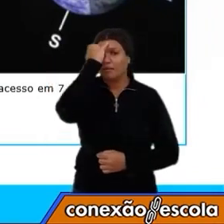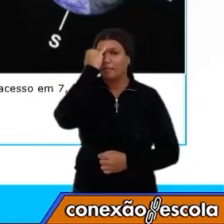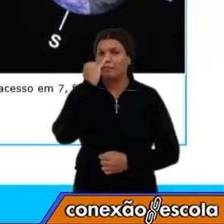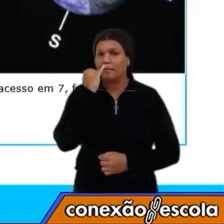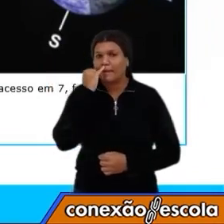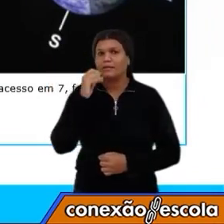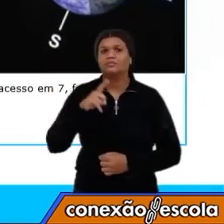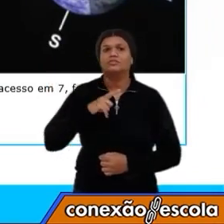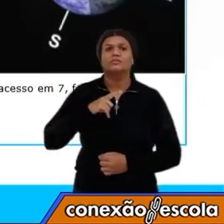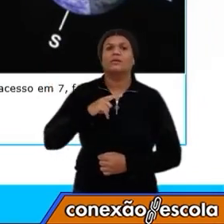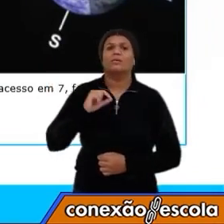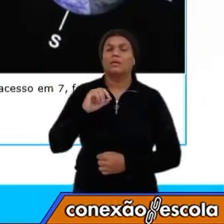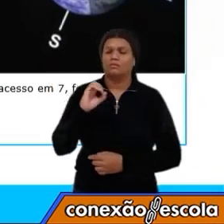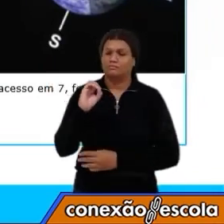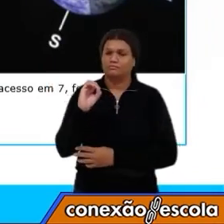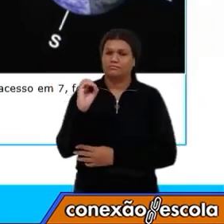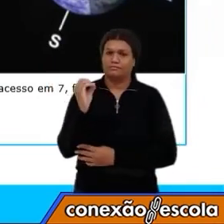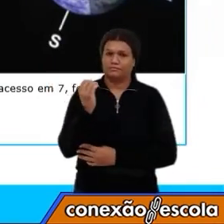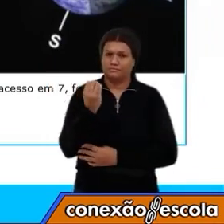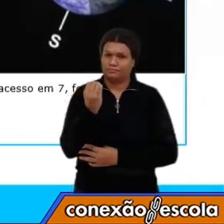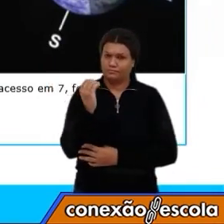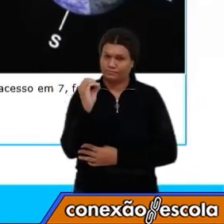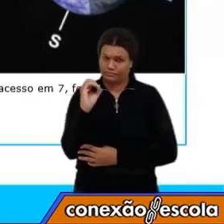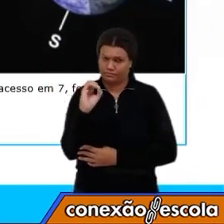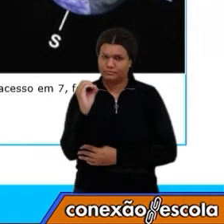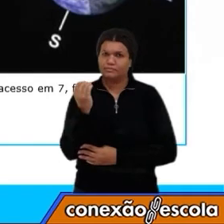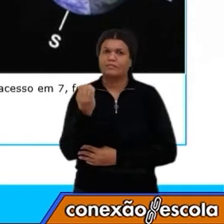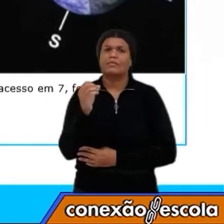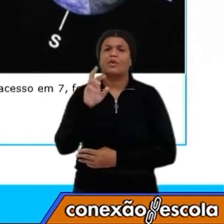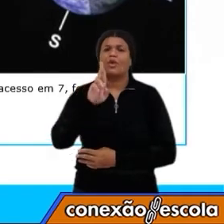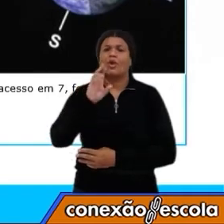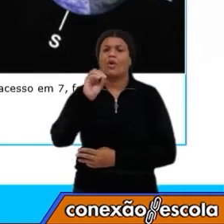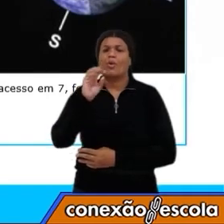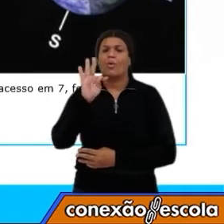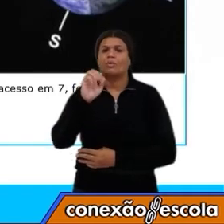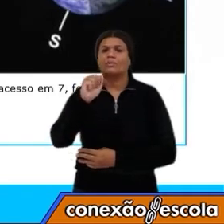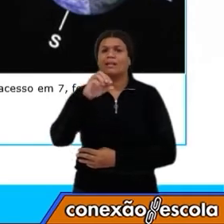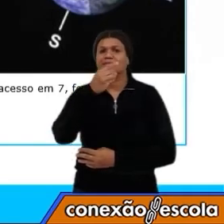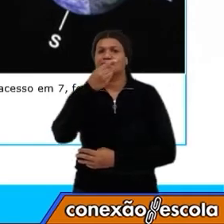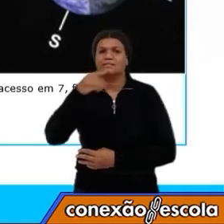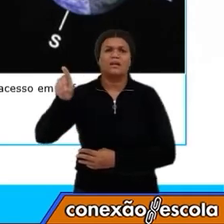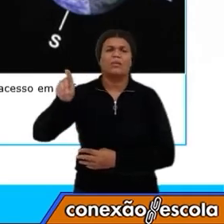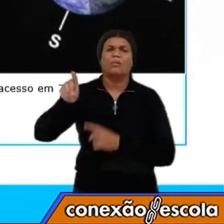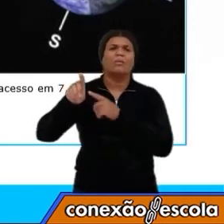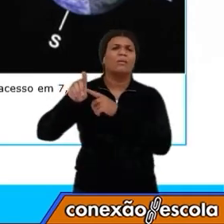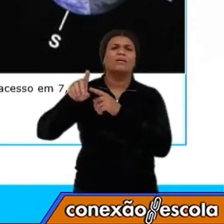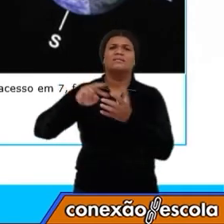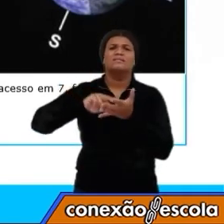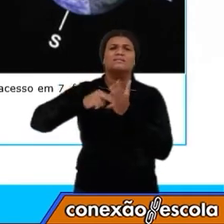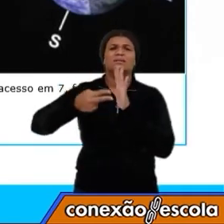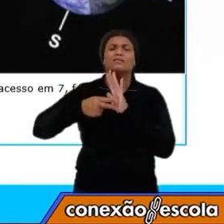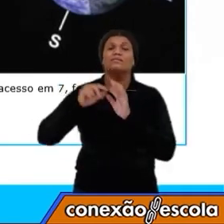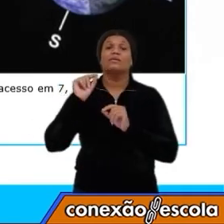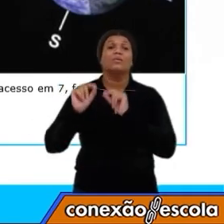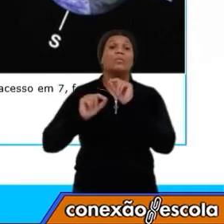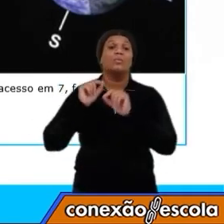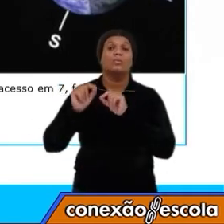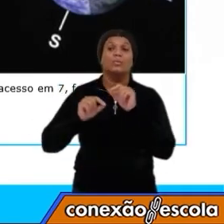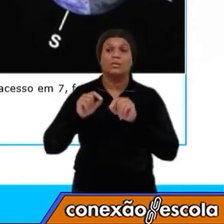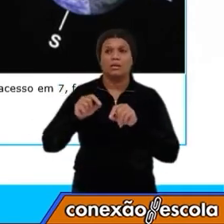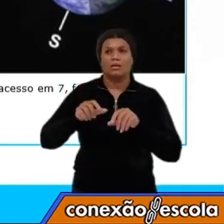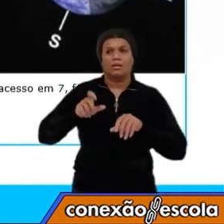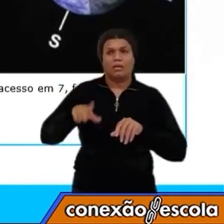um movimento de rotação. O que é um movimento de rotação? Esse movimento é um movimento que o nosso